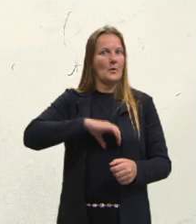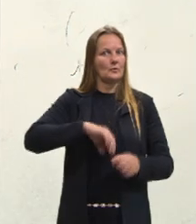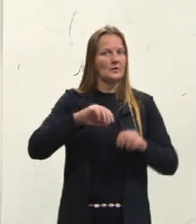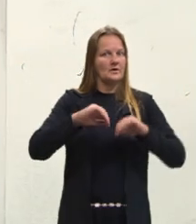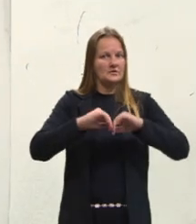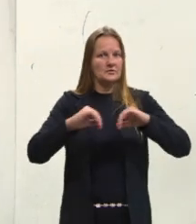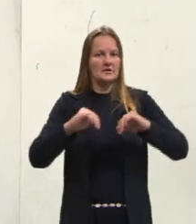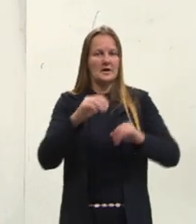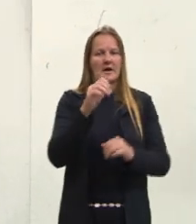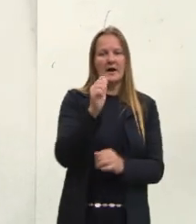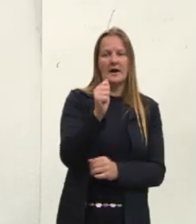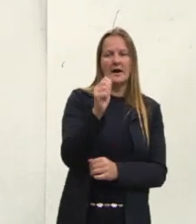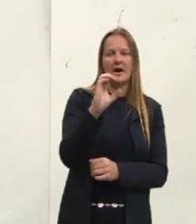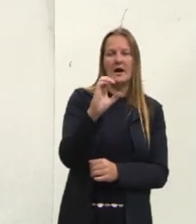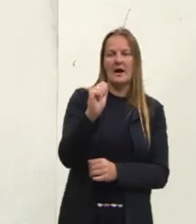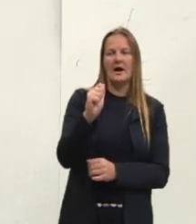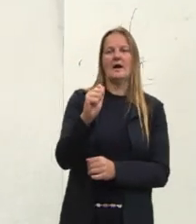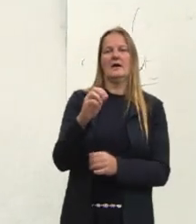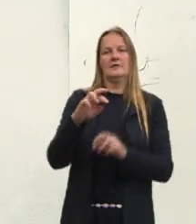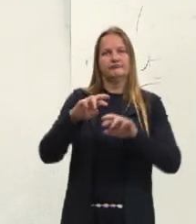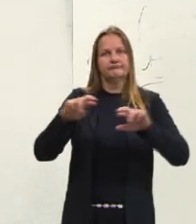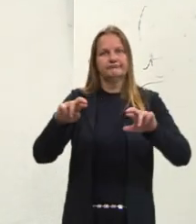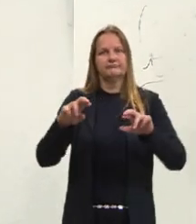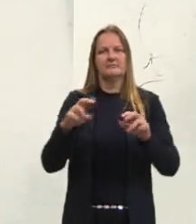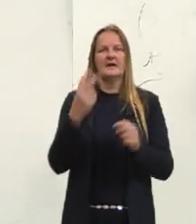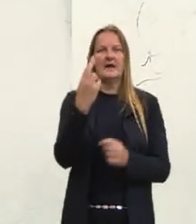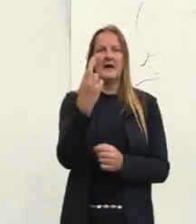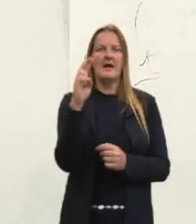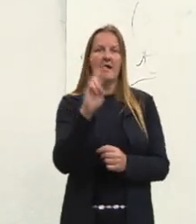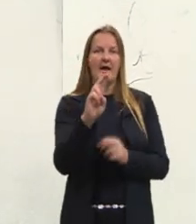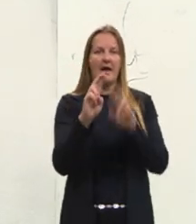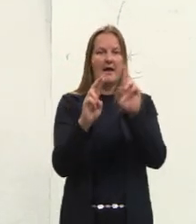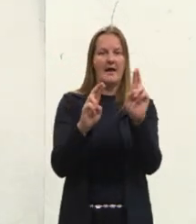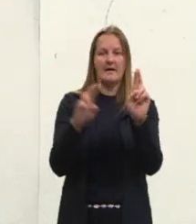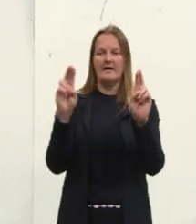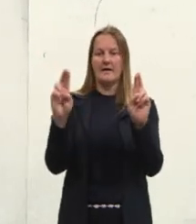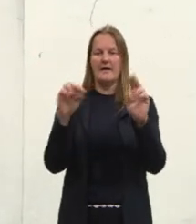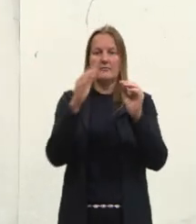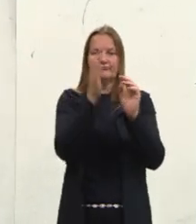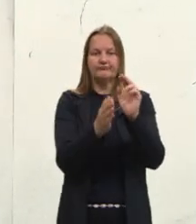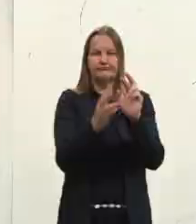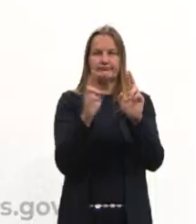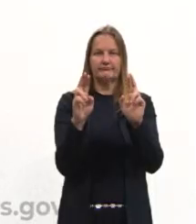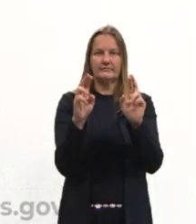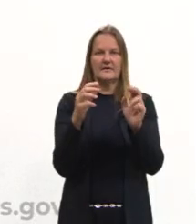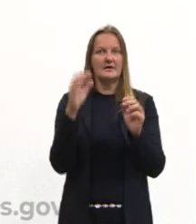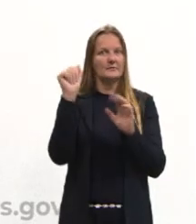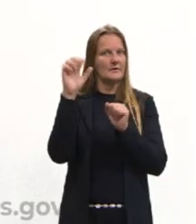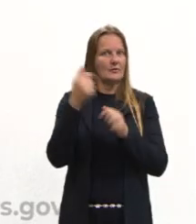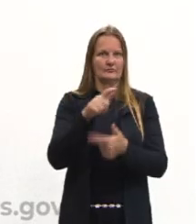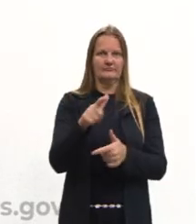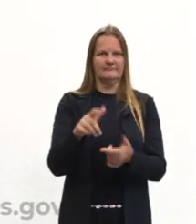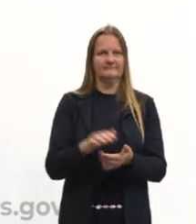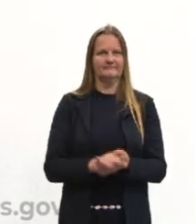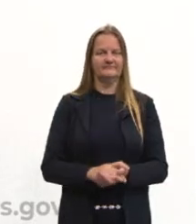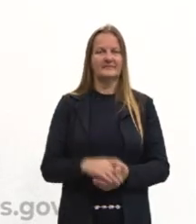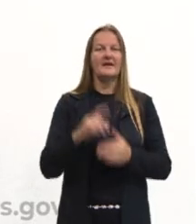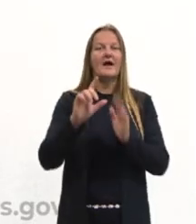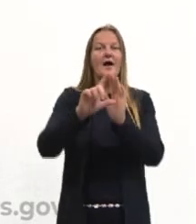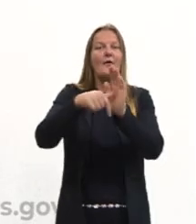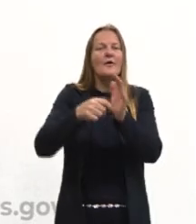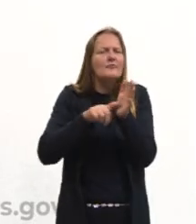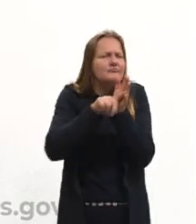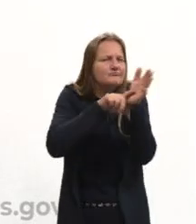Certo? Muito bem. Depois desse breve repasso, gente, nós vamos partir agora para a